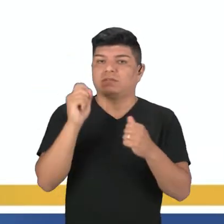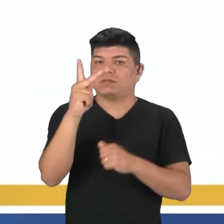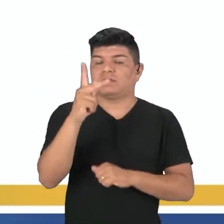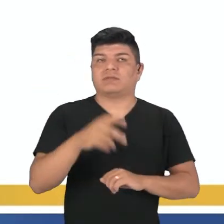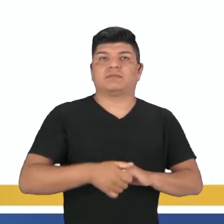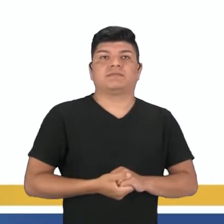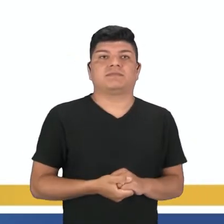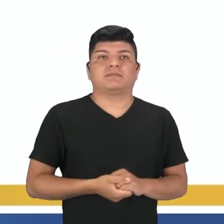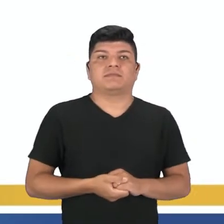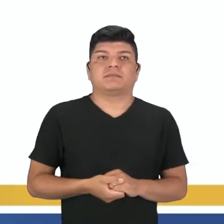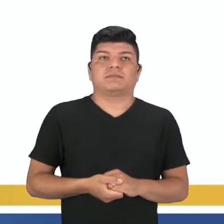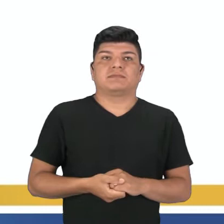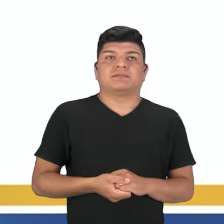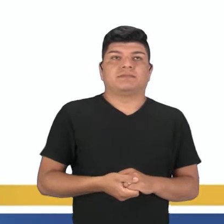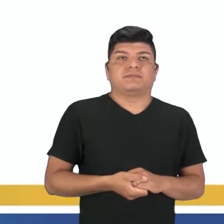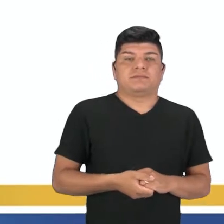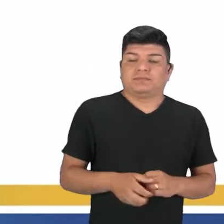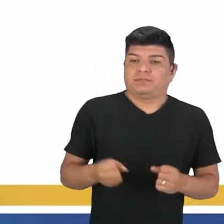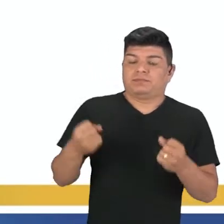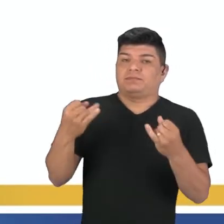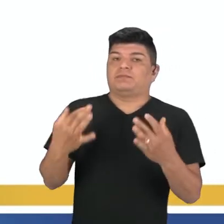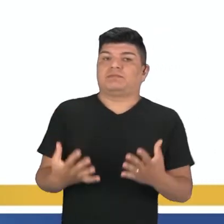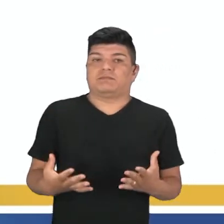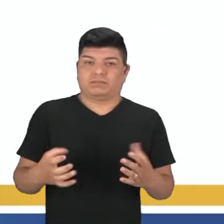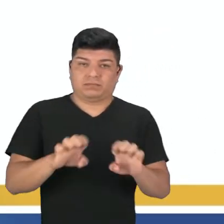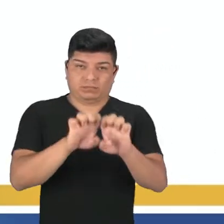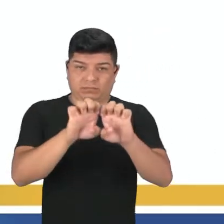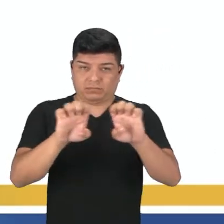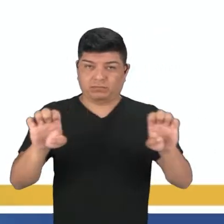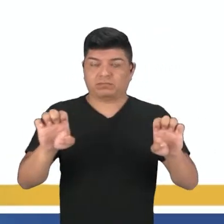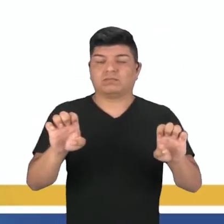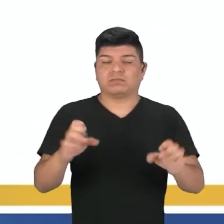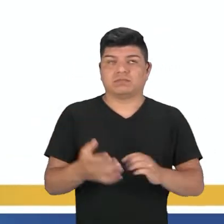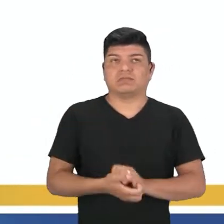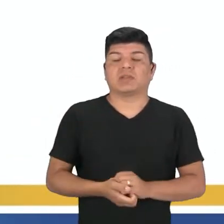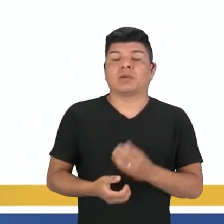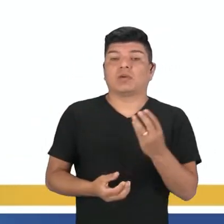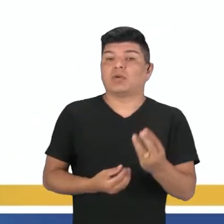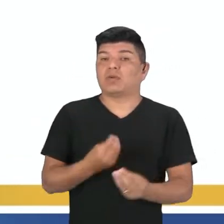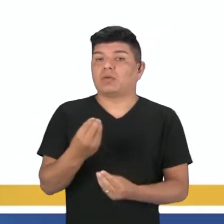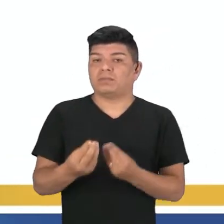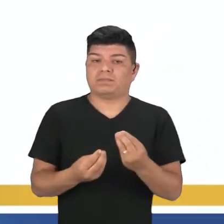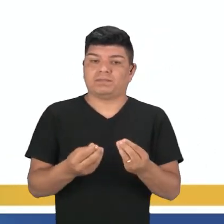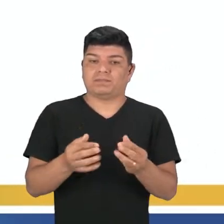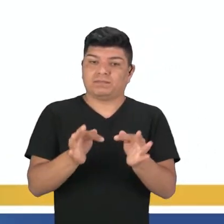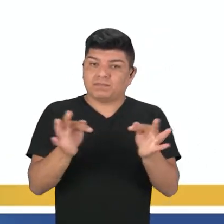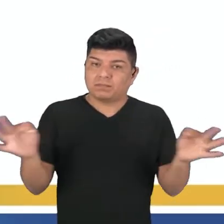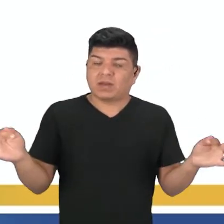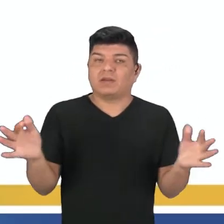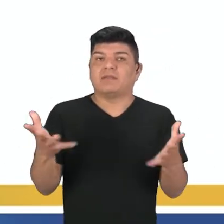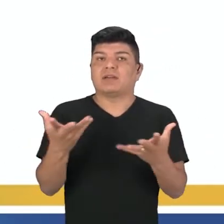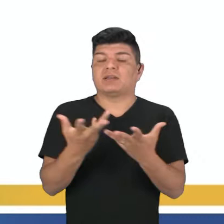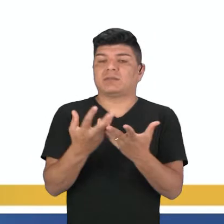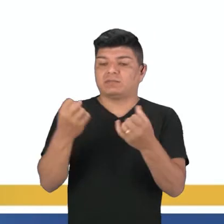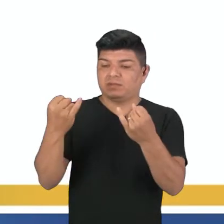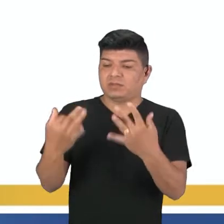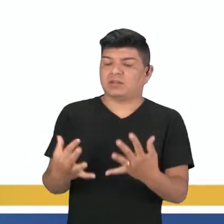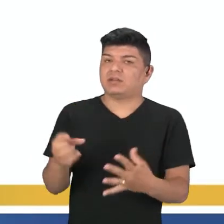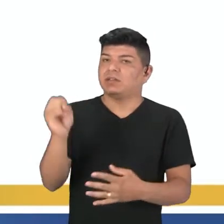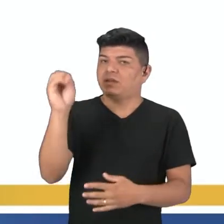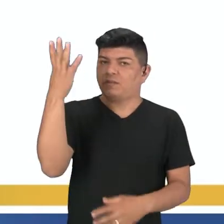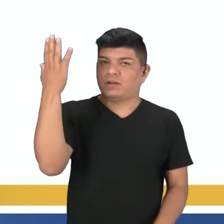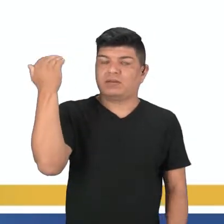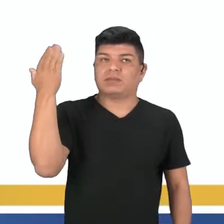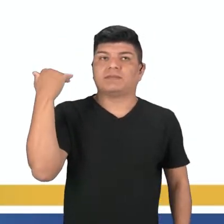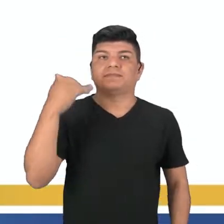ok? Vamos falar sobre a estrutura, então, desse past continuous. Como é eu faço para montar uma frase falando de algo que estava